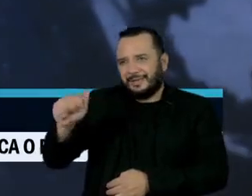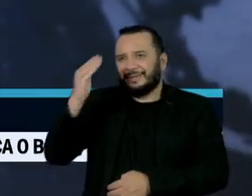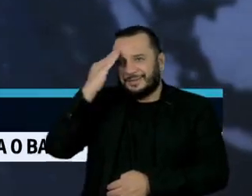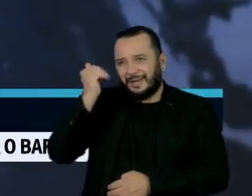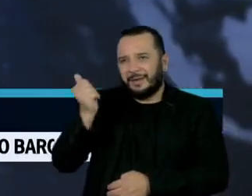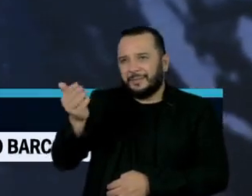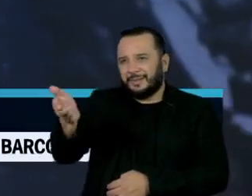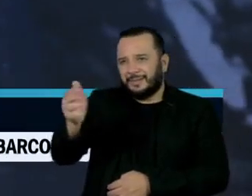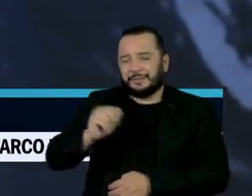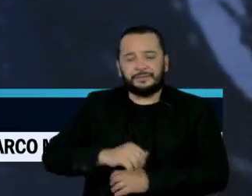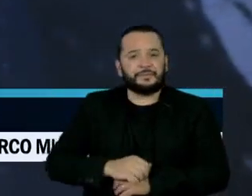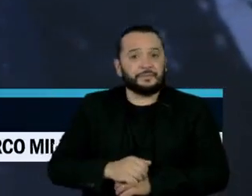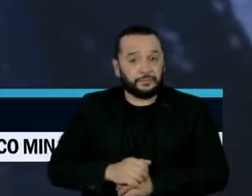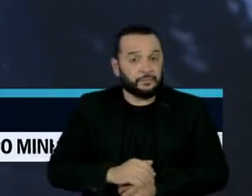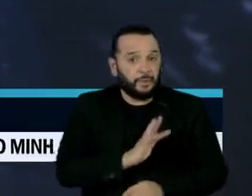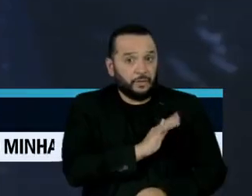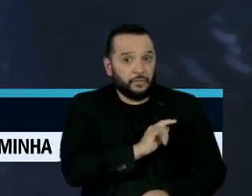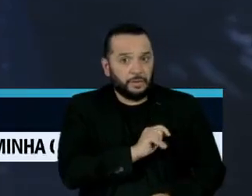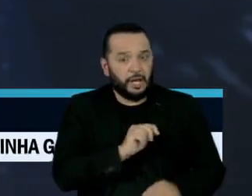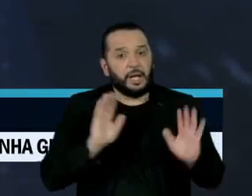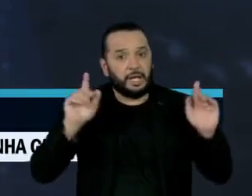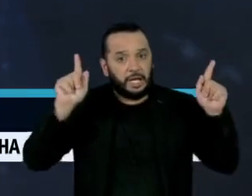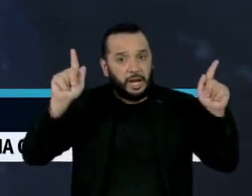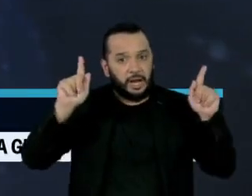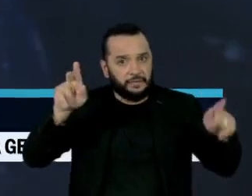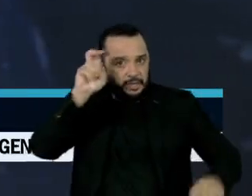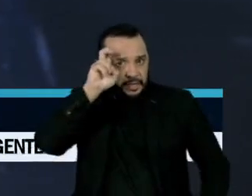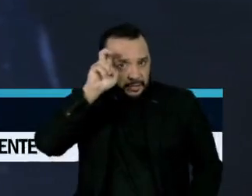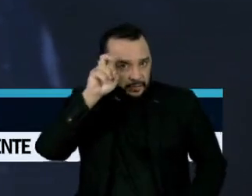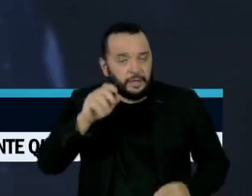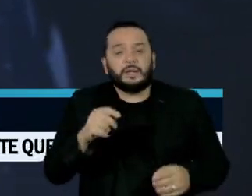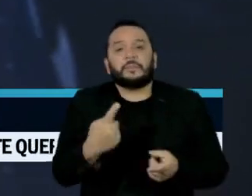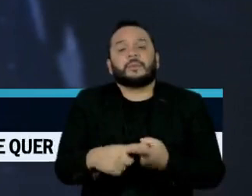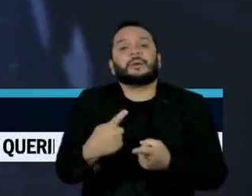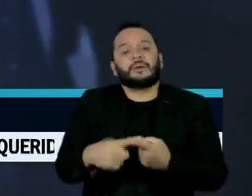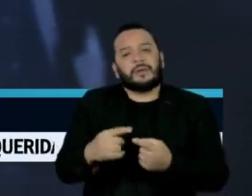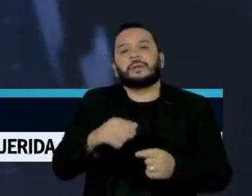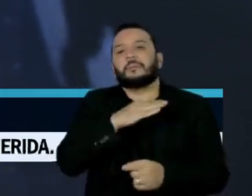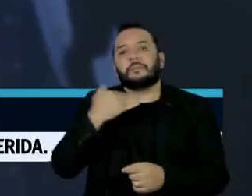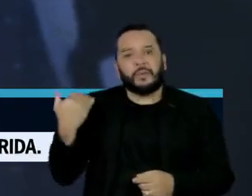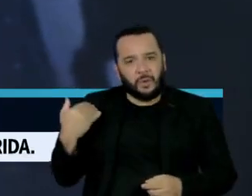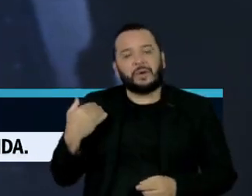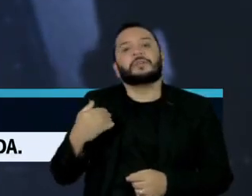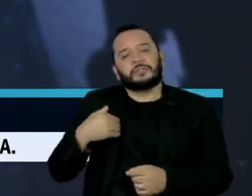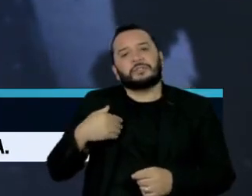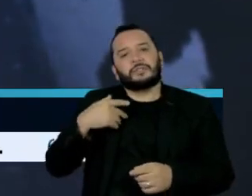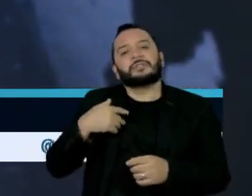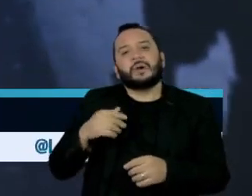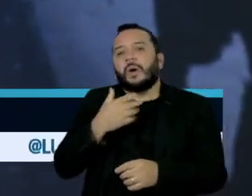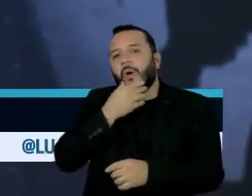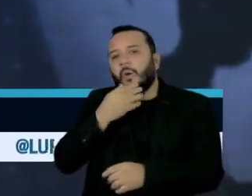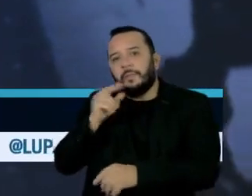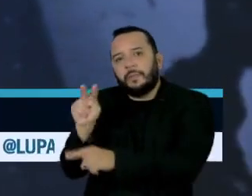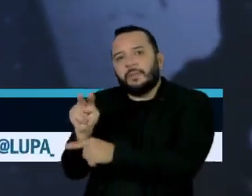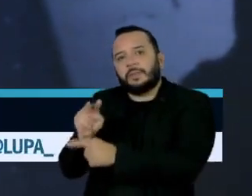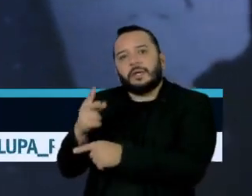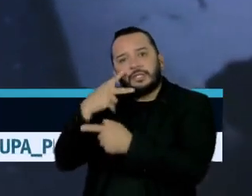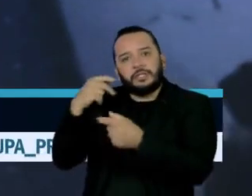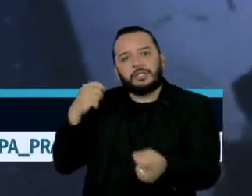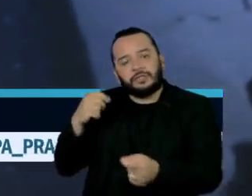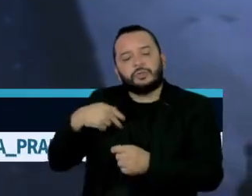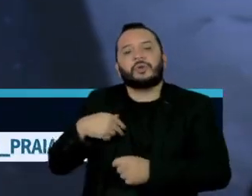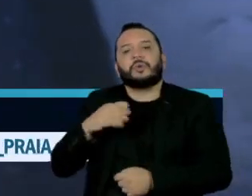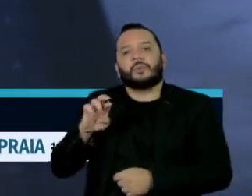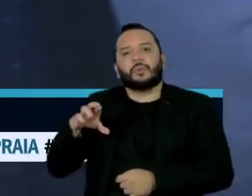Servidores da FUNAI paralisaram as atividades nesta quinta-feira em protesto pelas mortes do indigenista Bruno Pereira e do jornalista